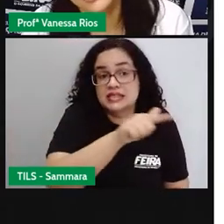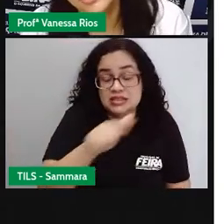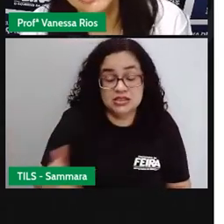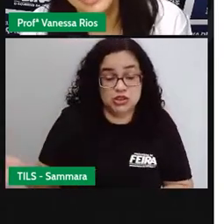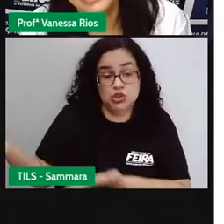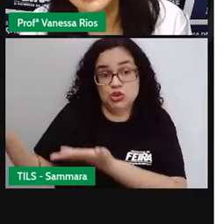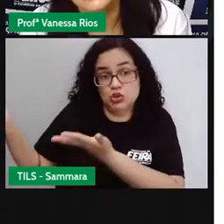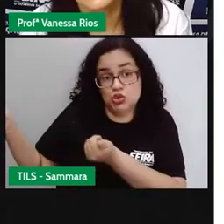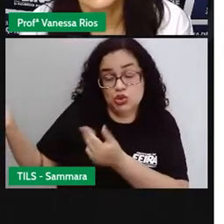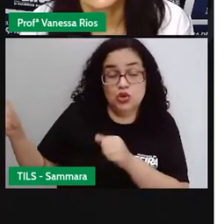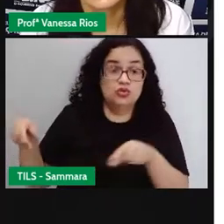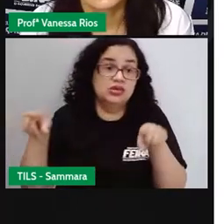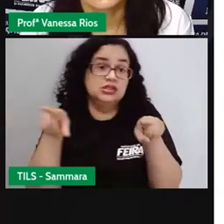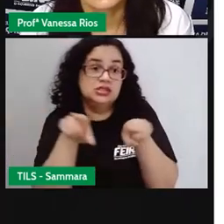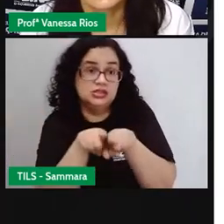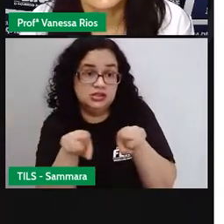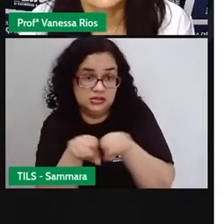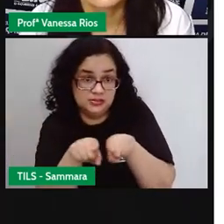os jovens também.